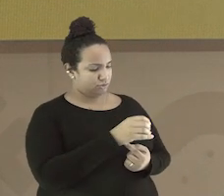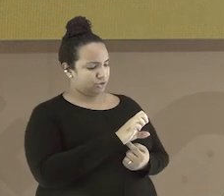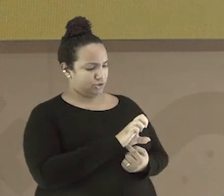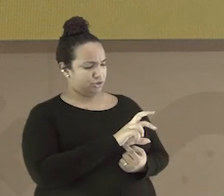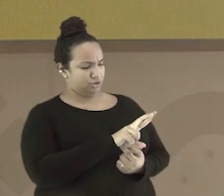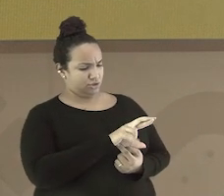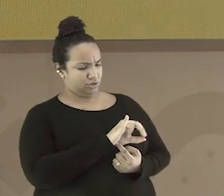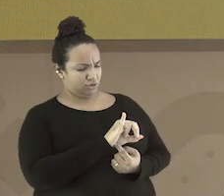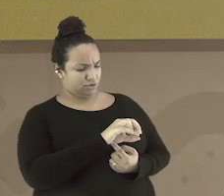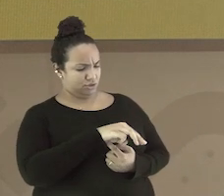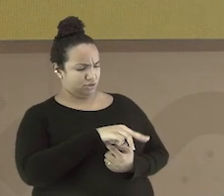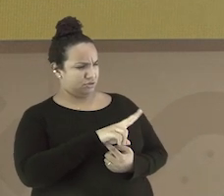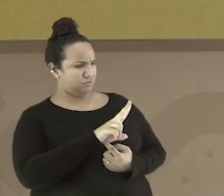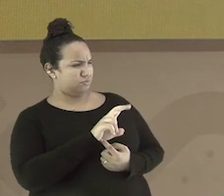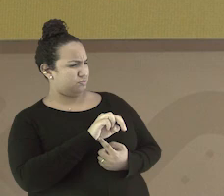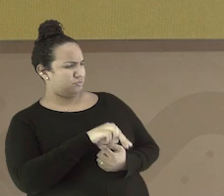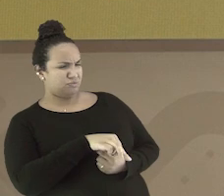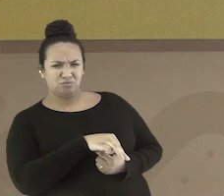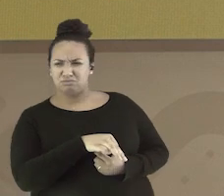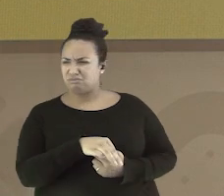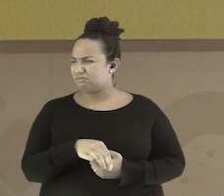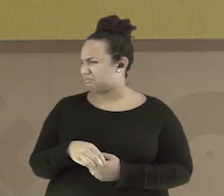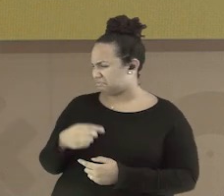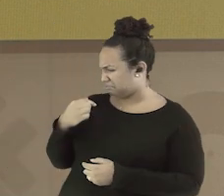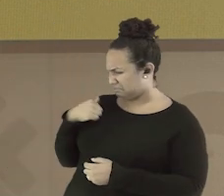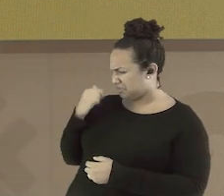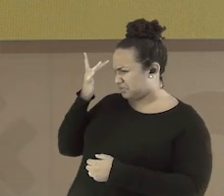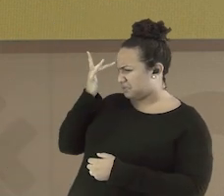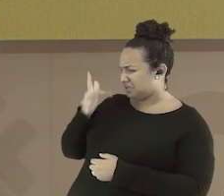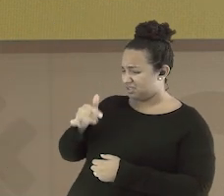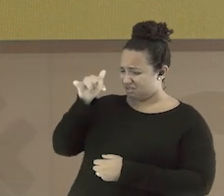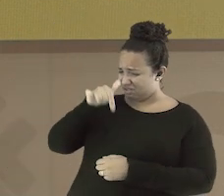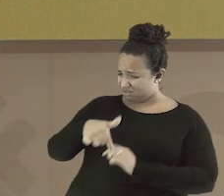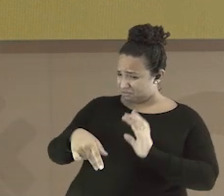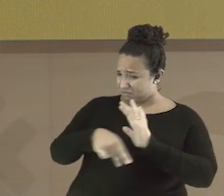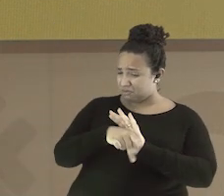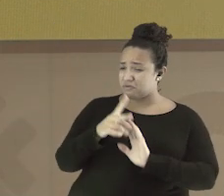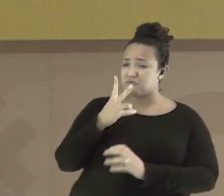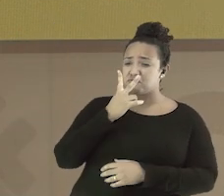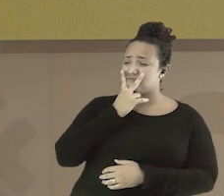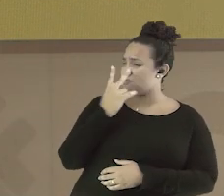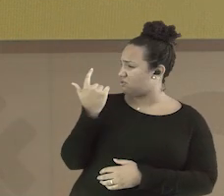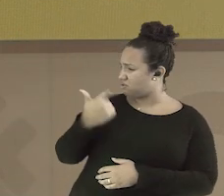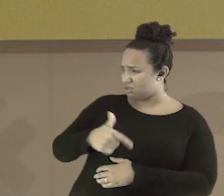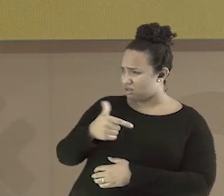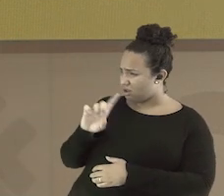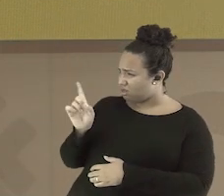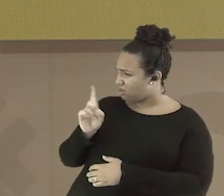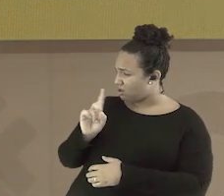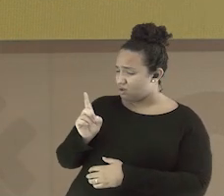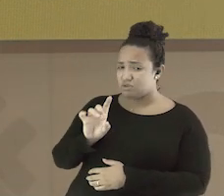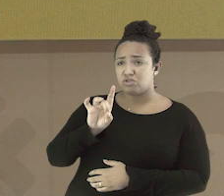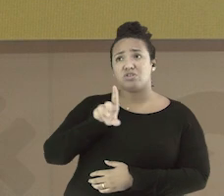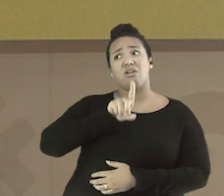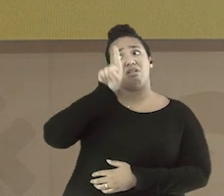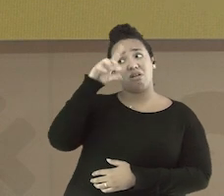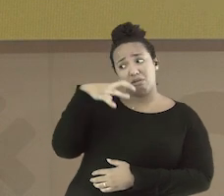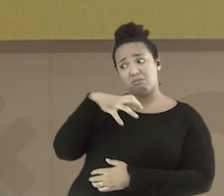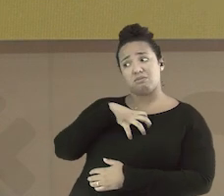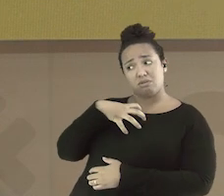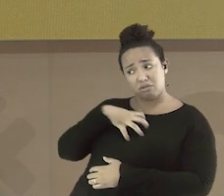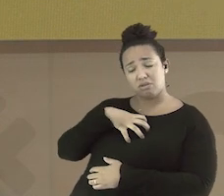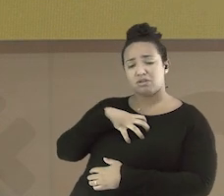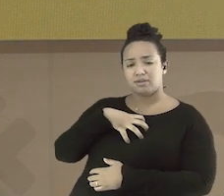você quer? Jerimum e Jabá. Eu não sei o que é isso. Aqui no Espírito Santo,